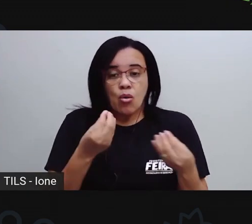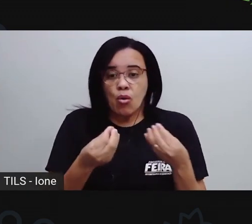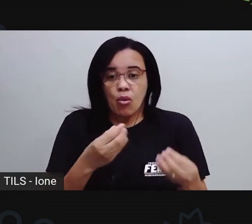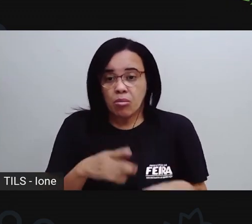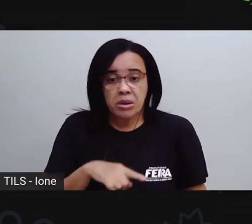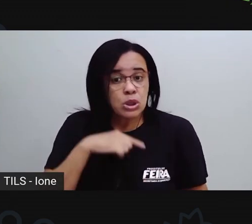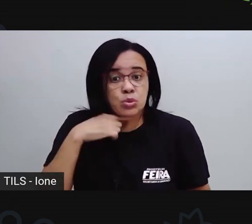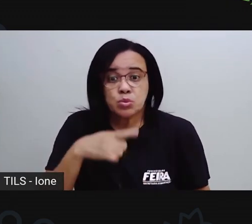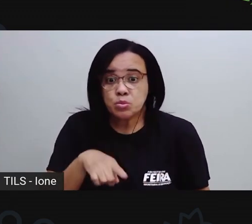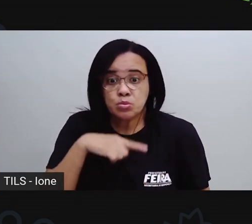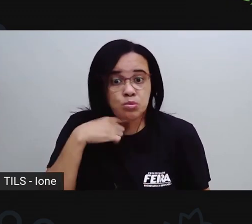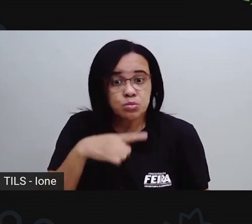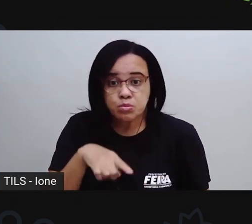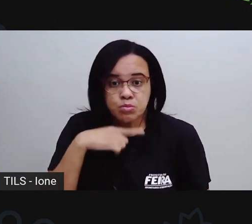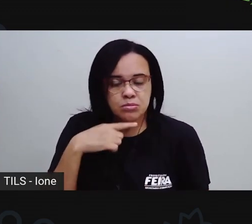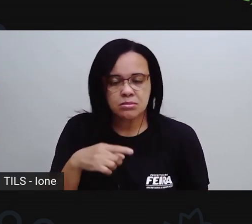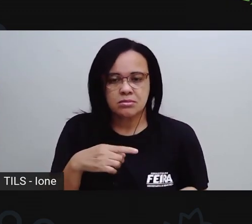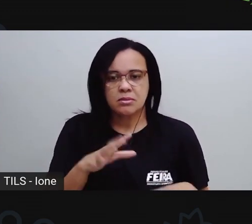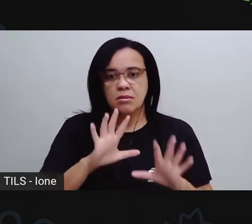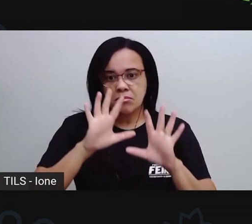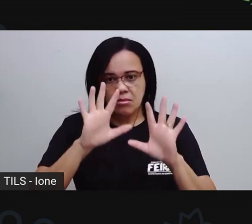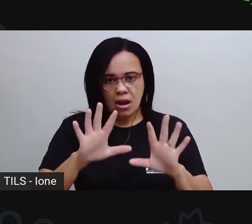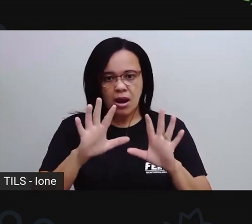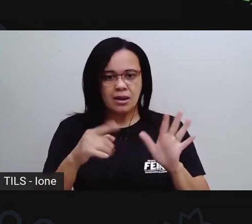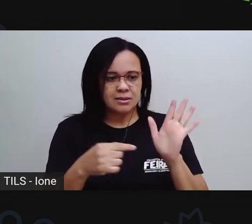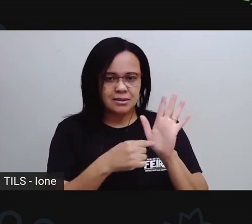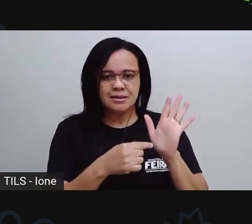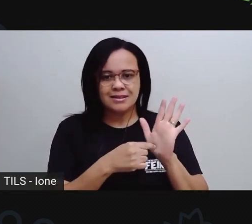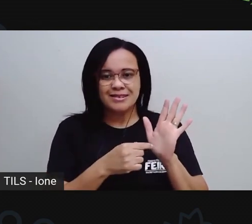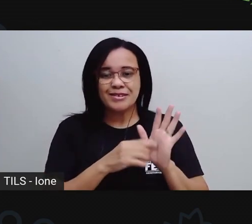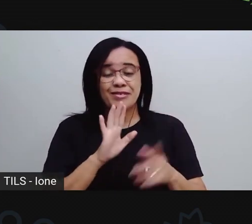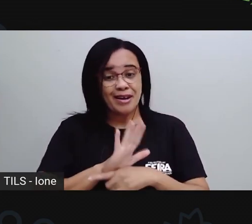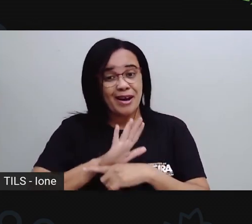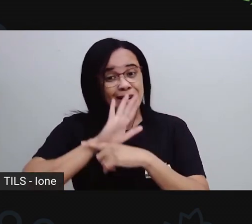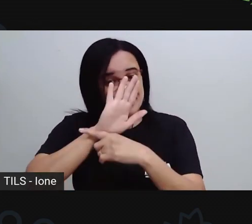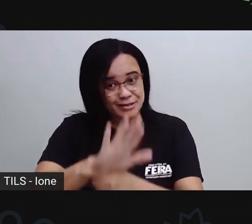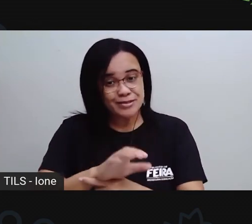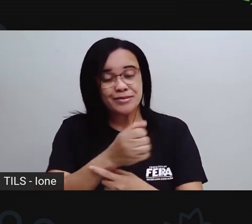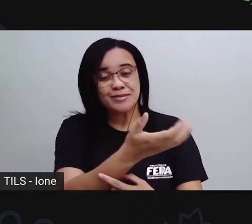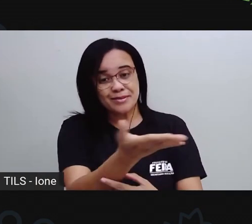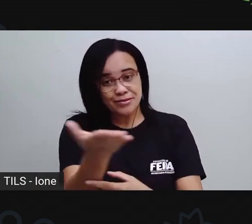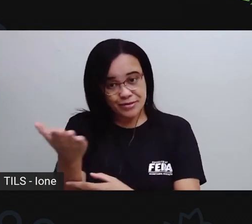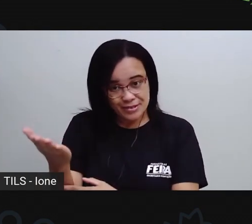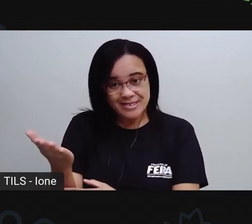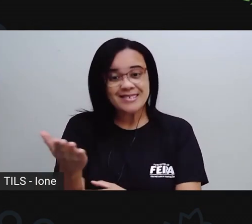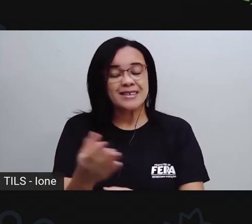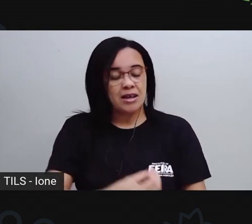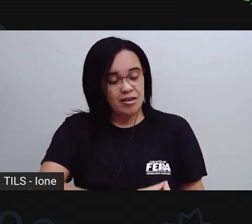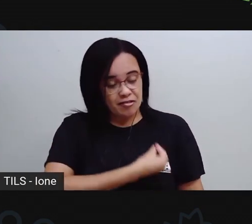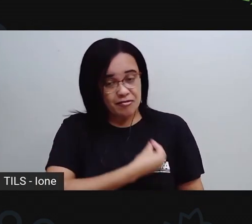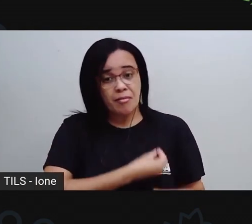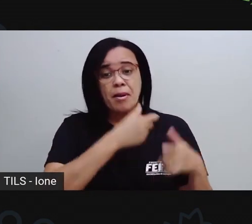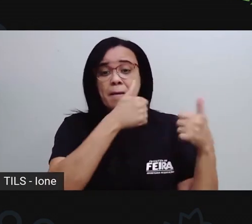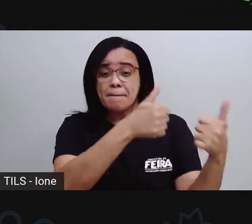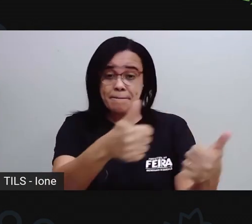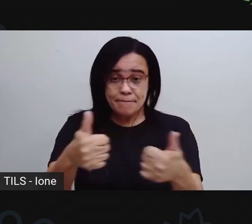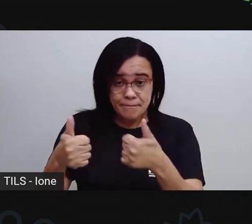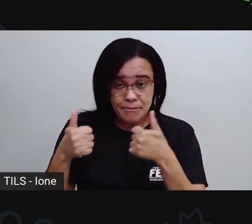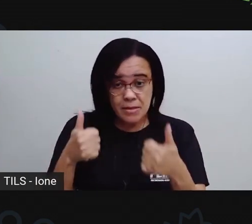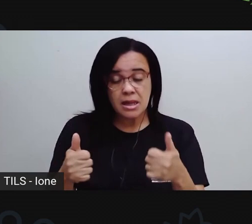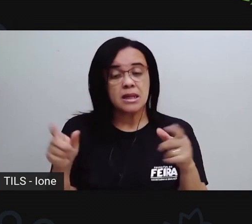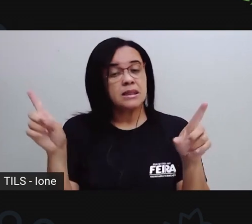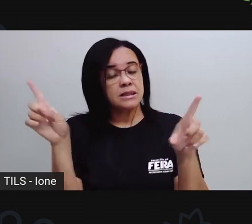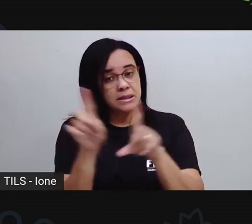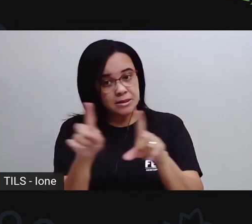pode resolver aquilo. E isso vai te ajudar a você viver bem com você, com os coleguinhas, né? E vai ficar